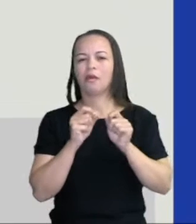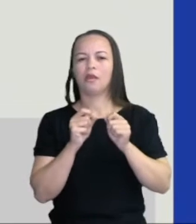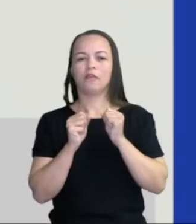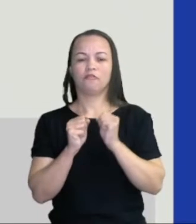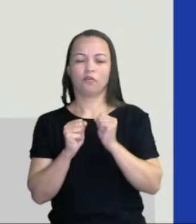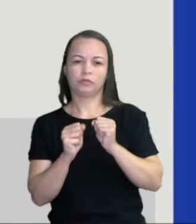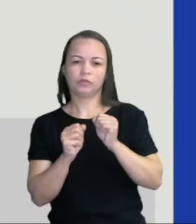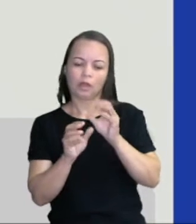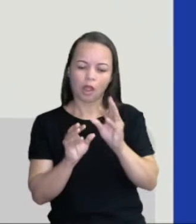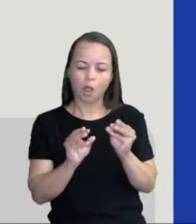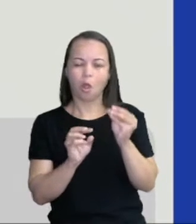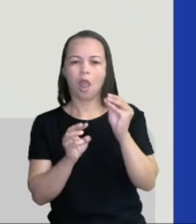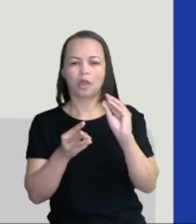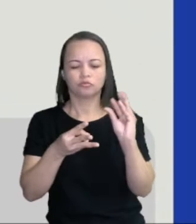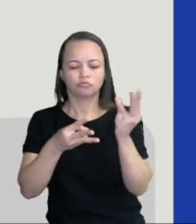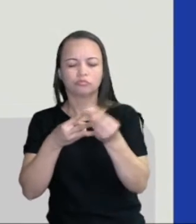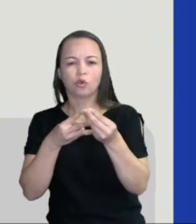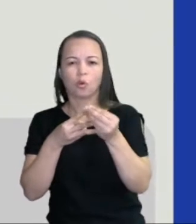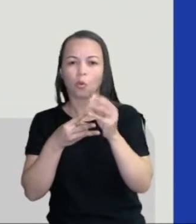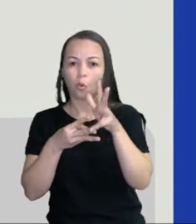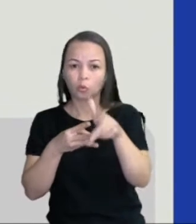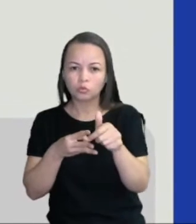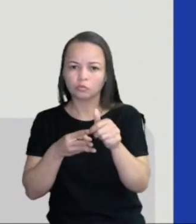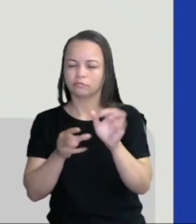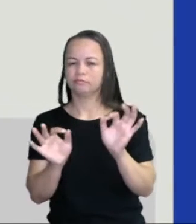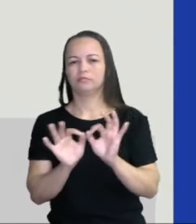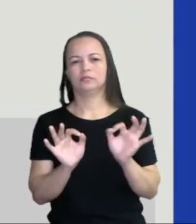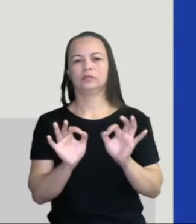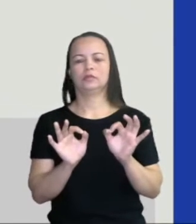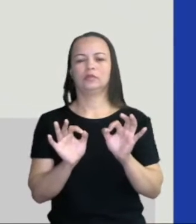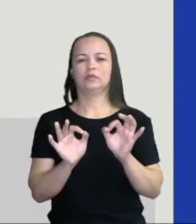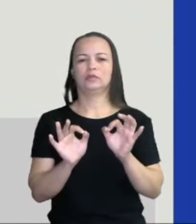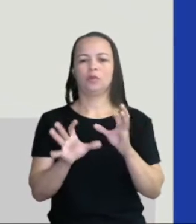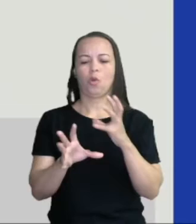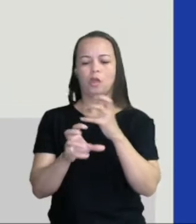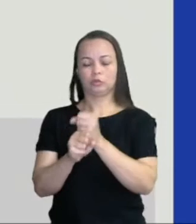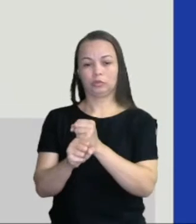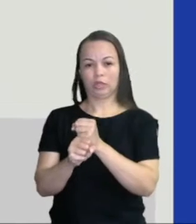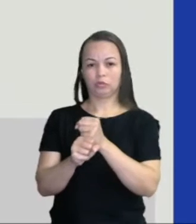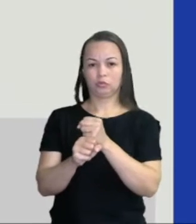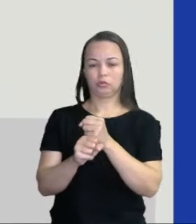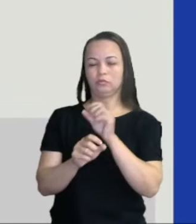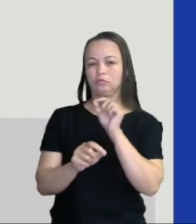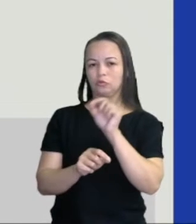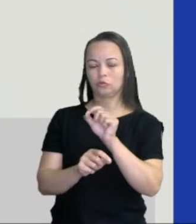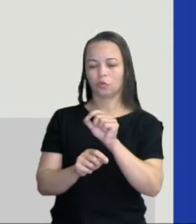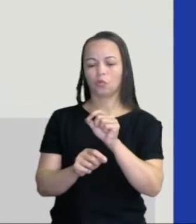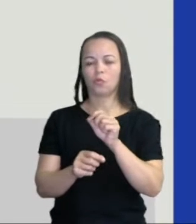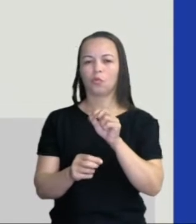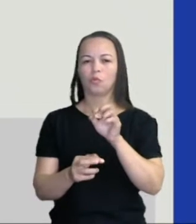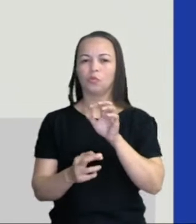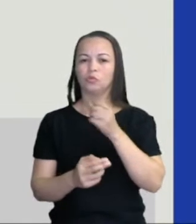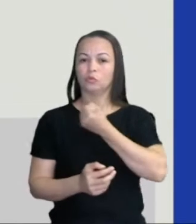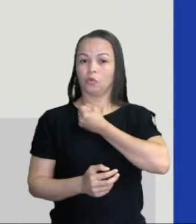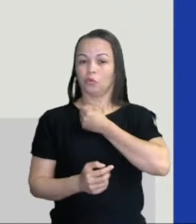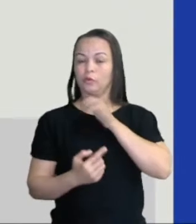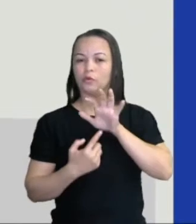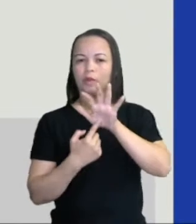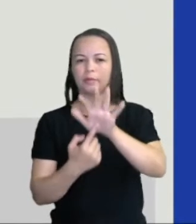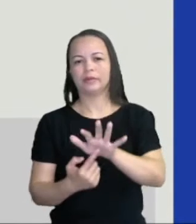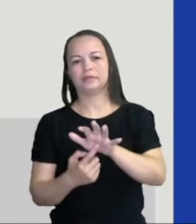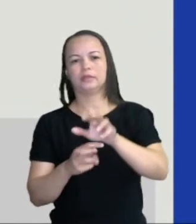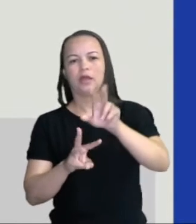todo na ordem das unidades? Não. A gente vai colocar no resultado o algarismo que representa a unidade.